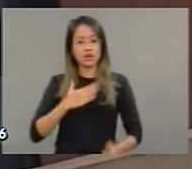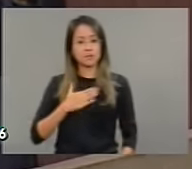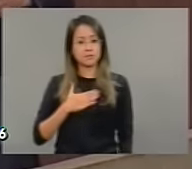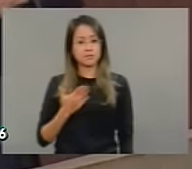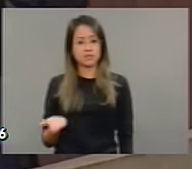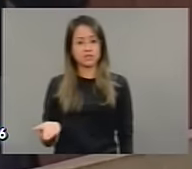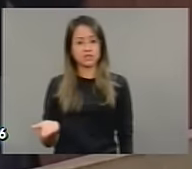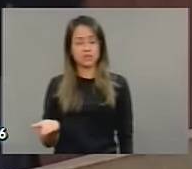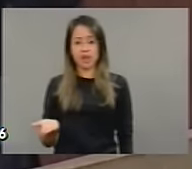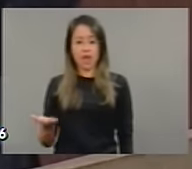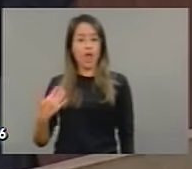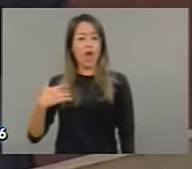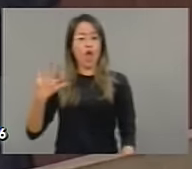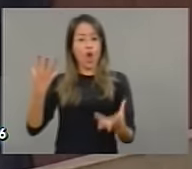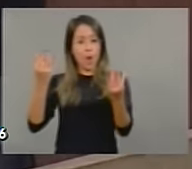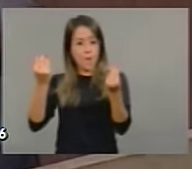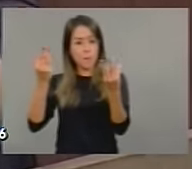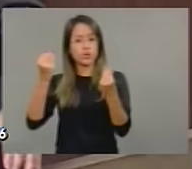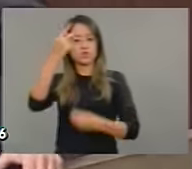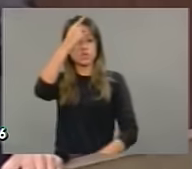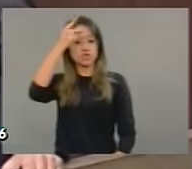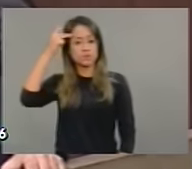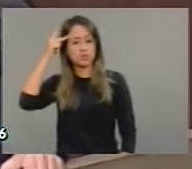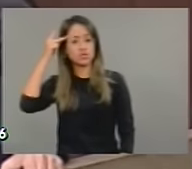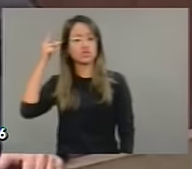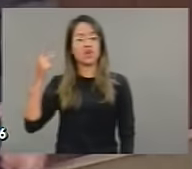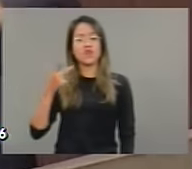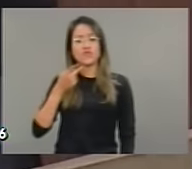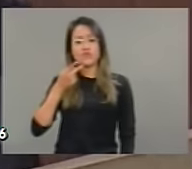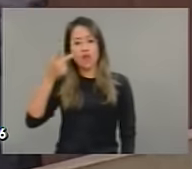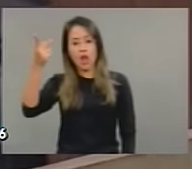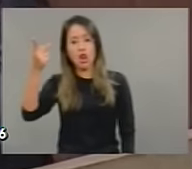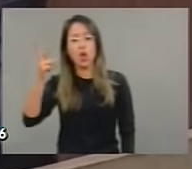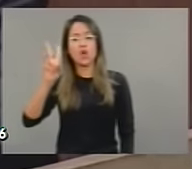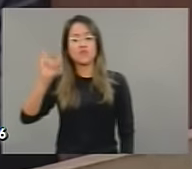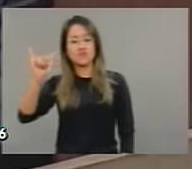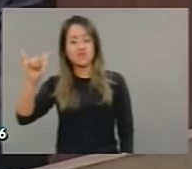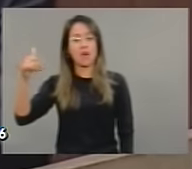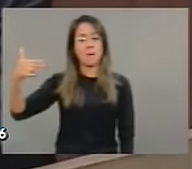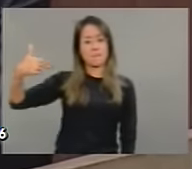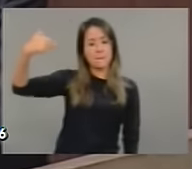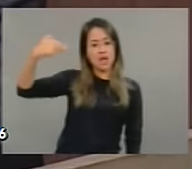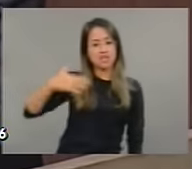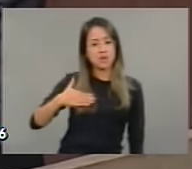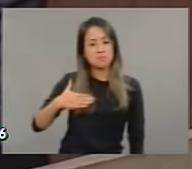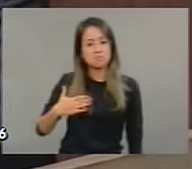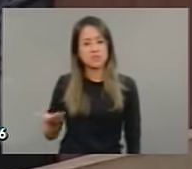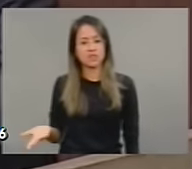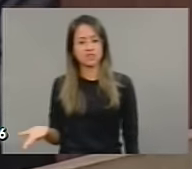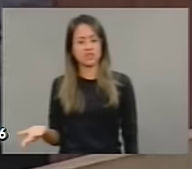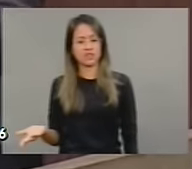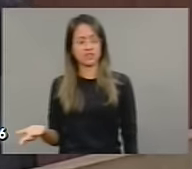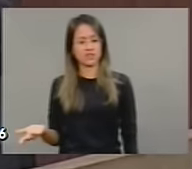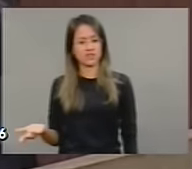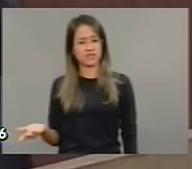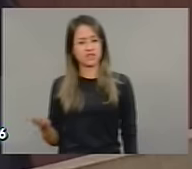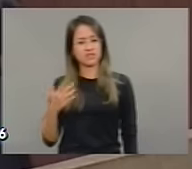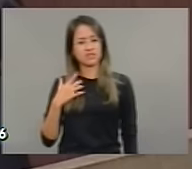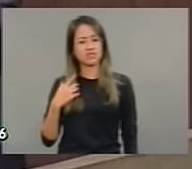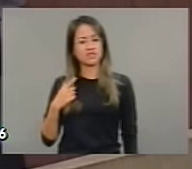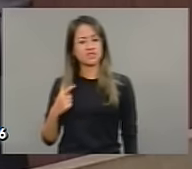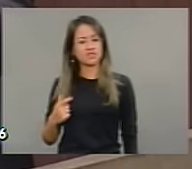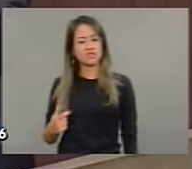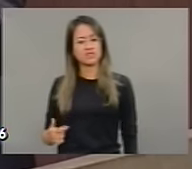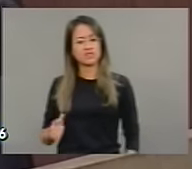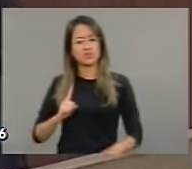à integridade física, assassinato de reputação, crimes contra a honra, ameaças de morte, porque as redes